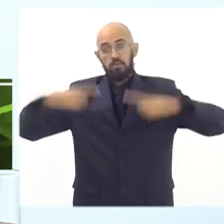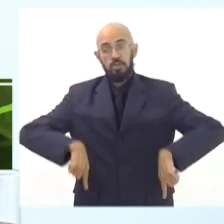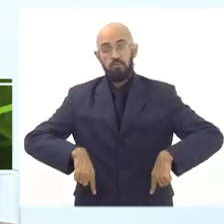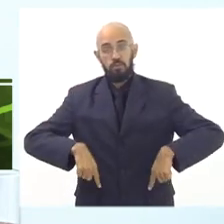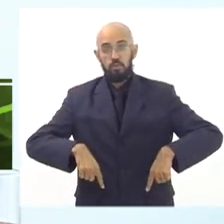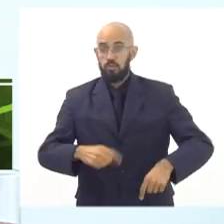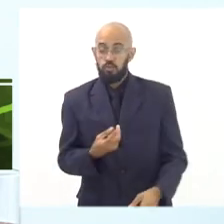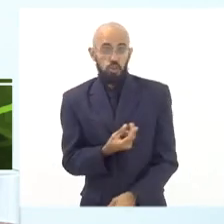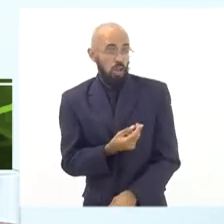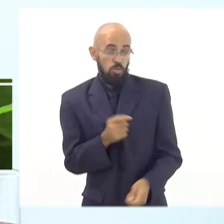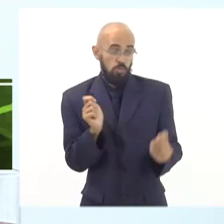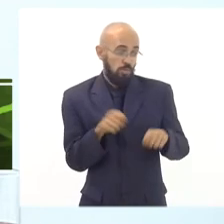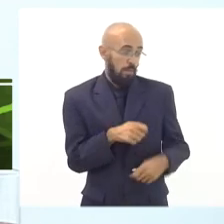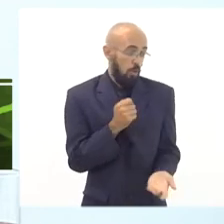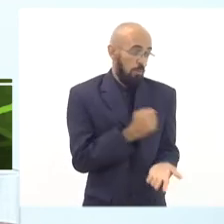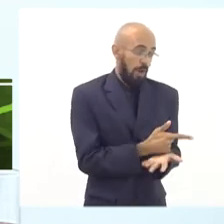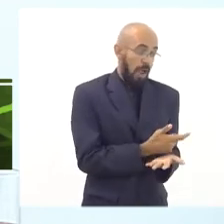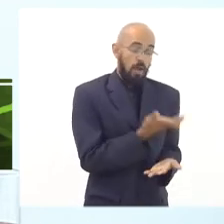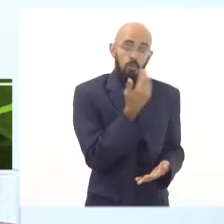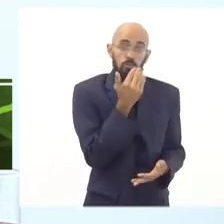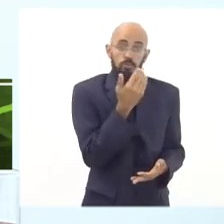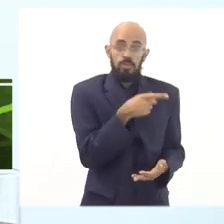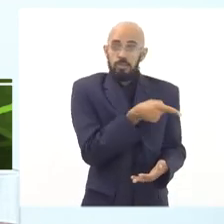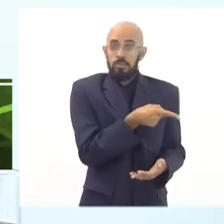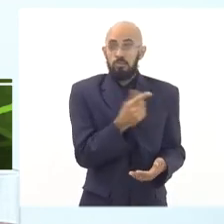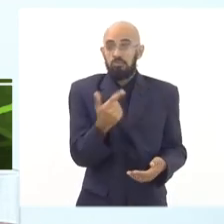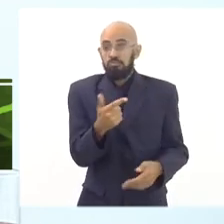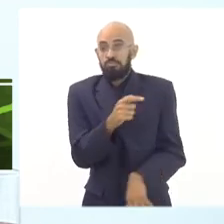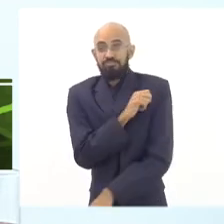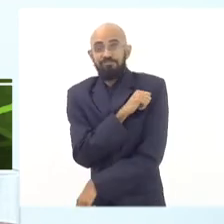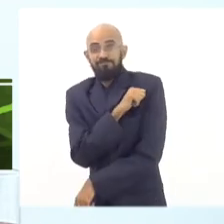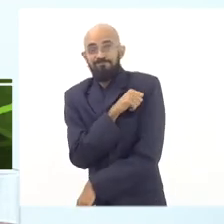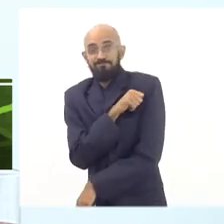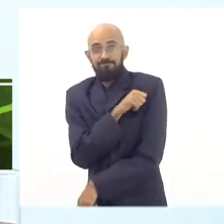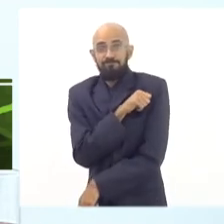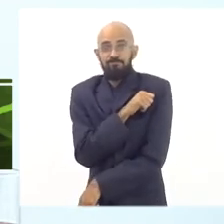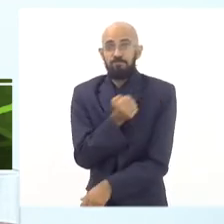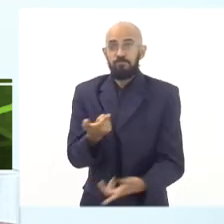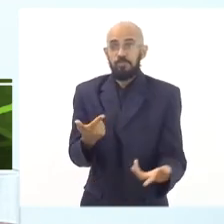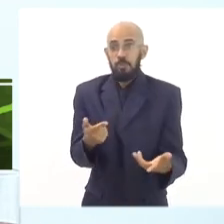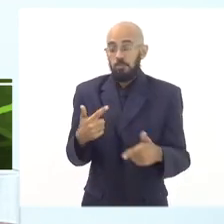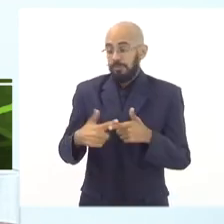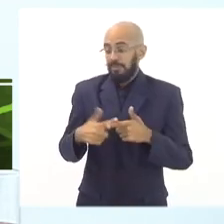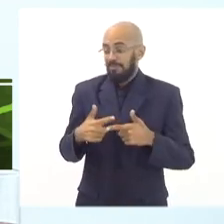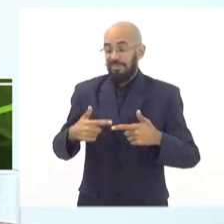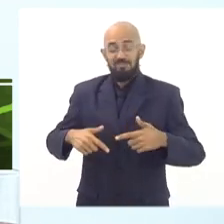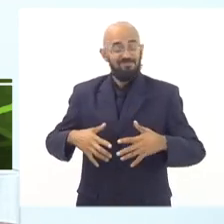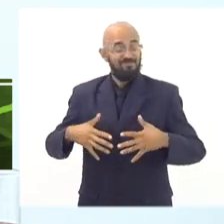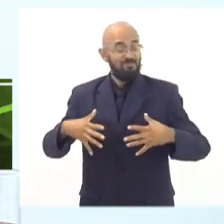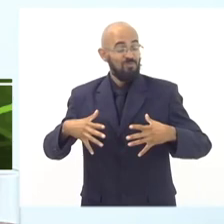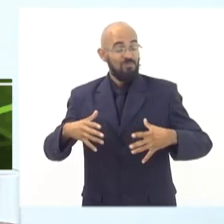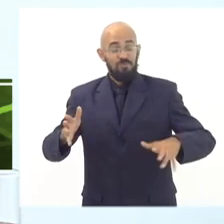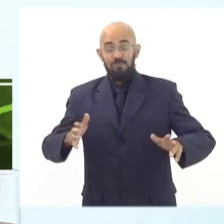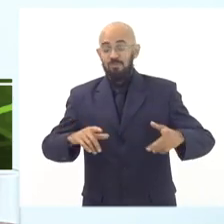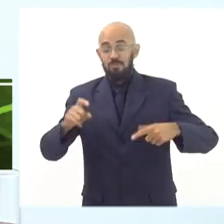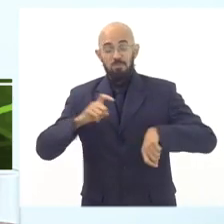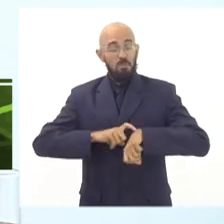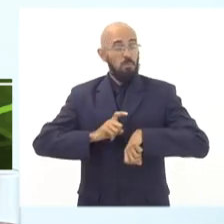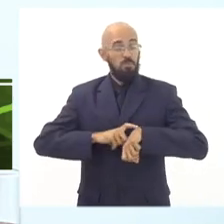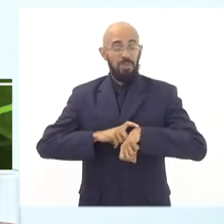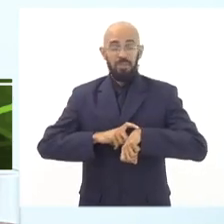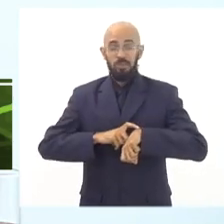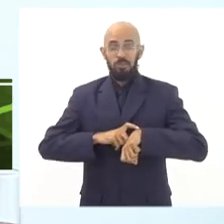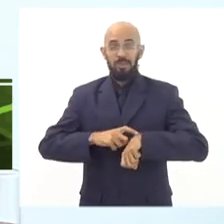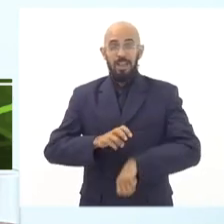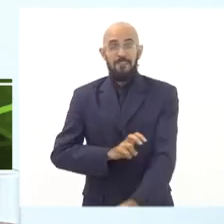não dá para comprar merenda. Não tem inspetor no momento onde a gente tem um clima de tensão crescendo entre estudantes de diversos